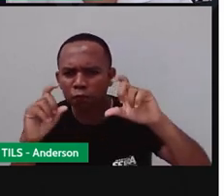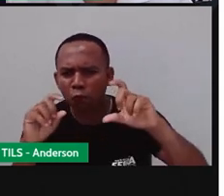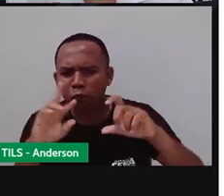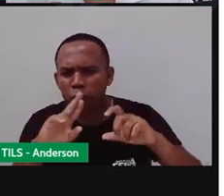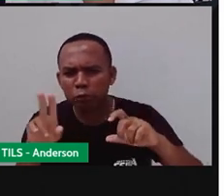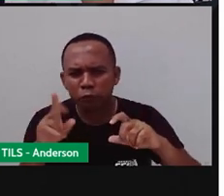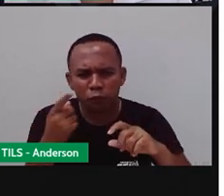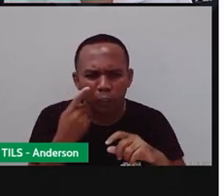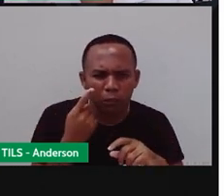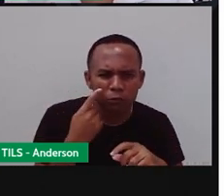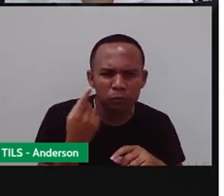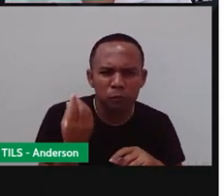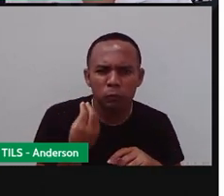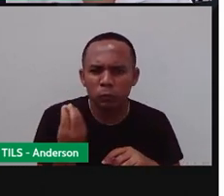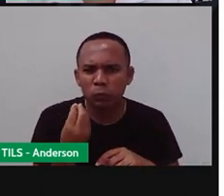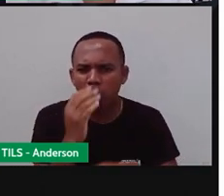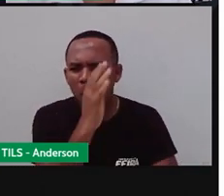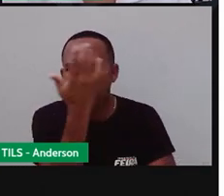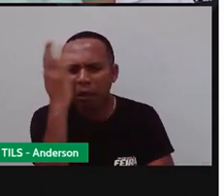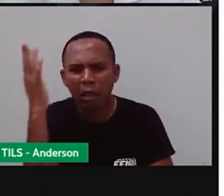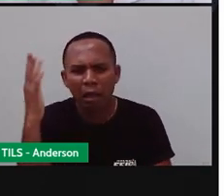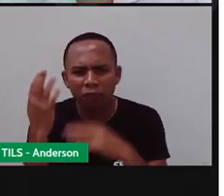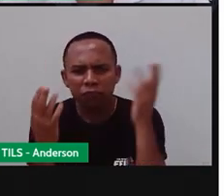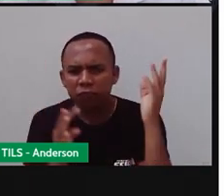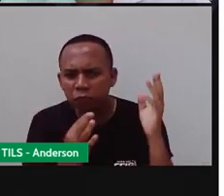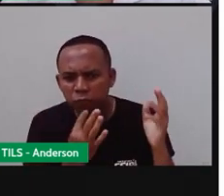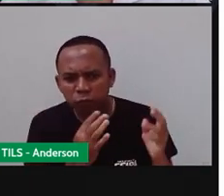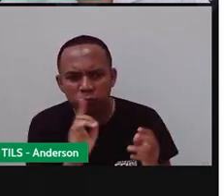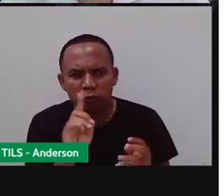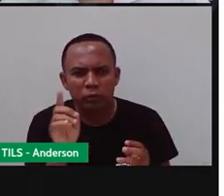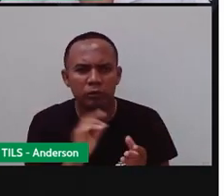igreja, e por conta das árvores, eu não tenho certeza.